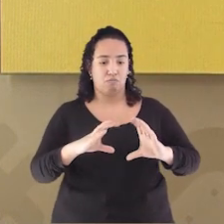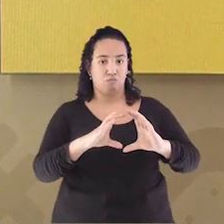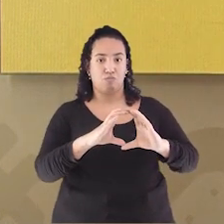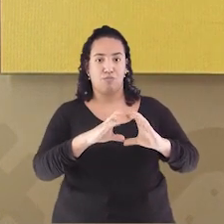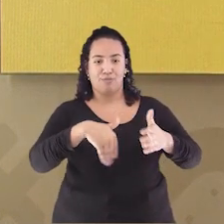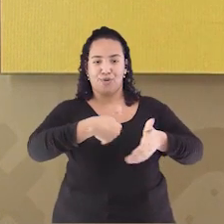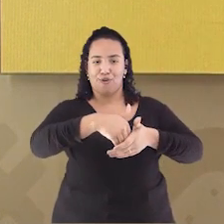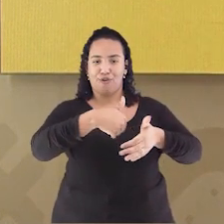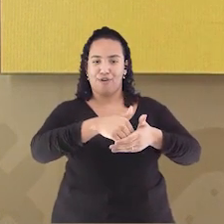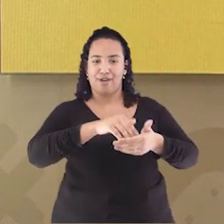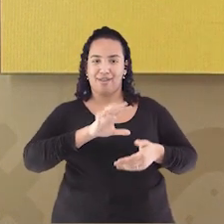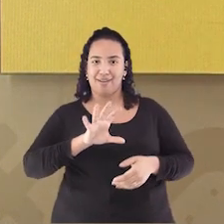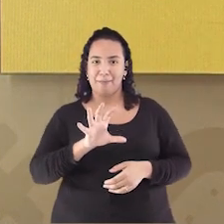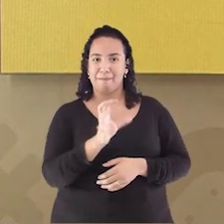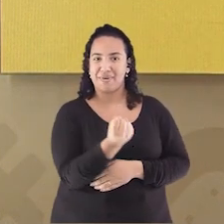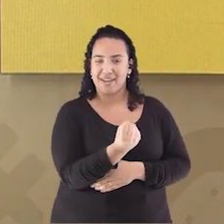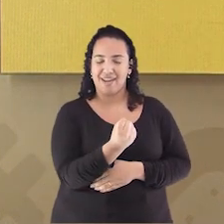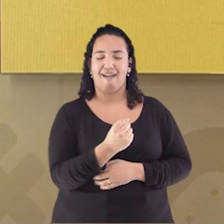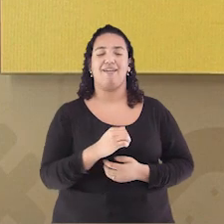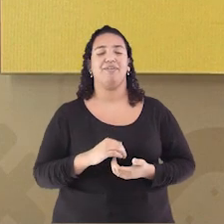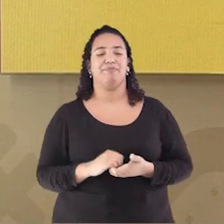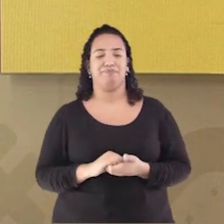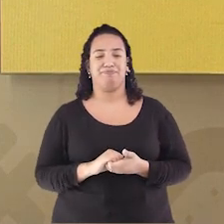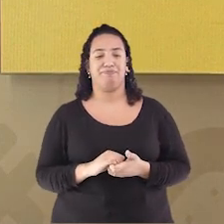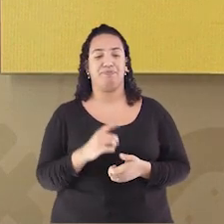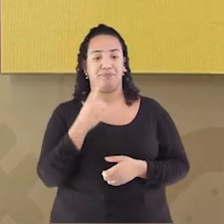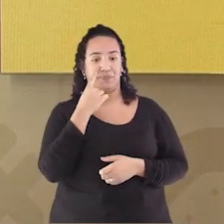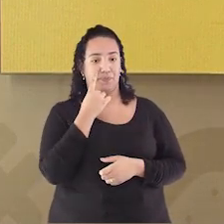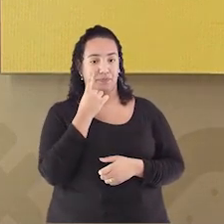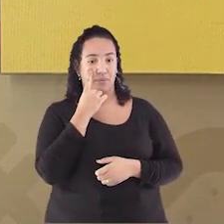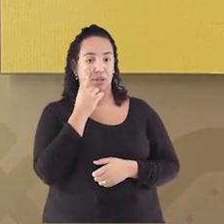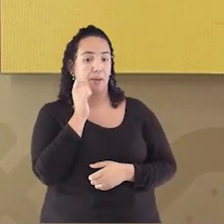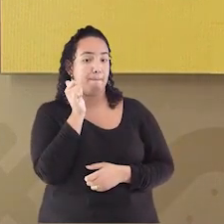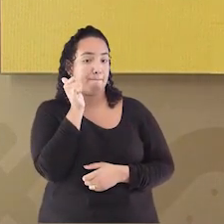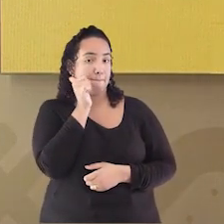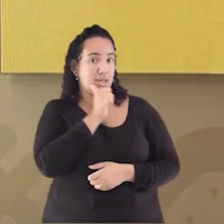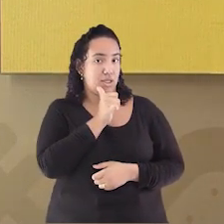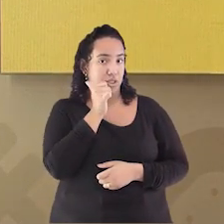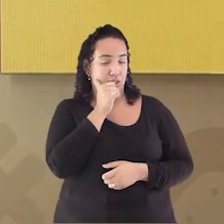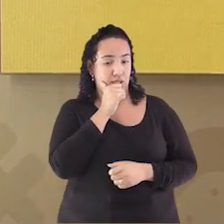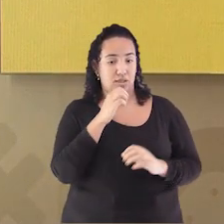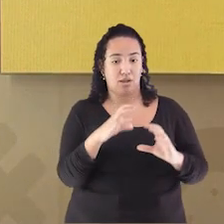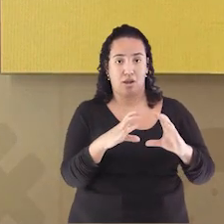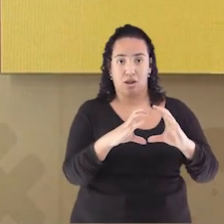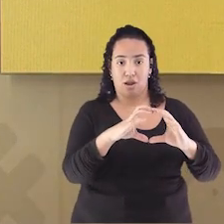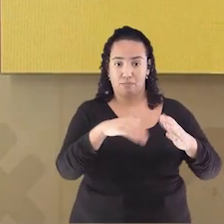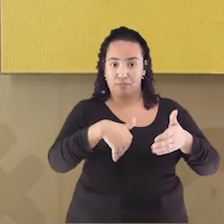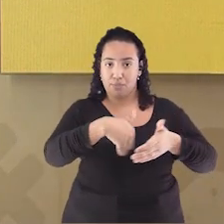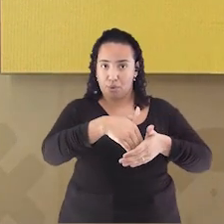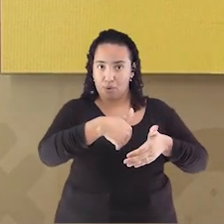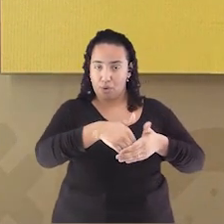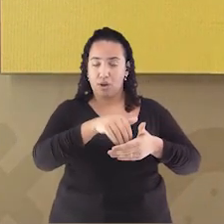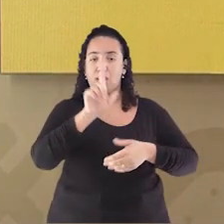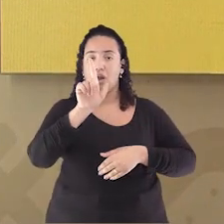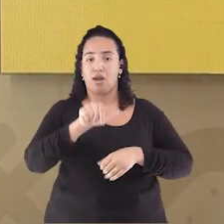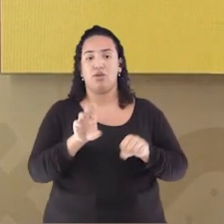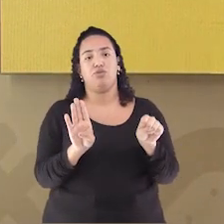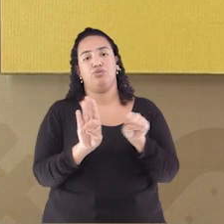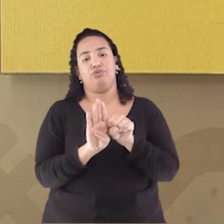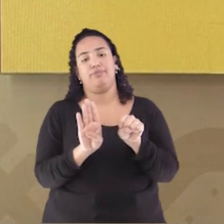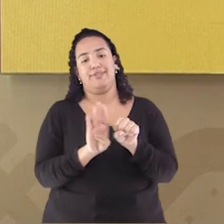bola Observe que Menina E bola São